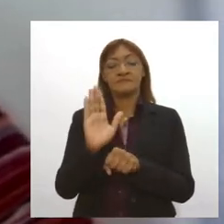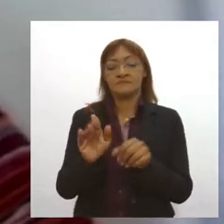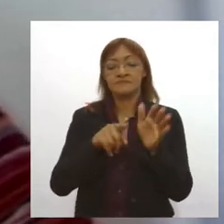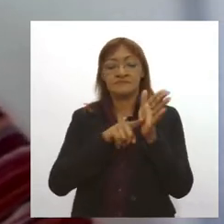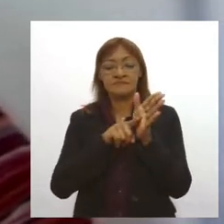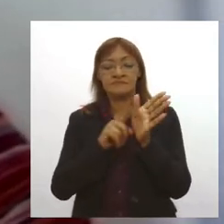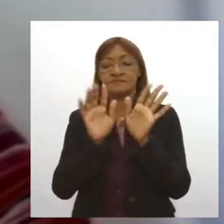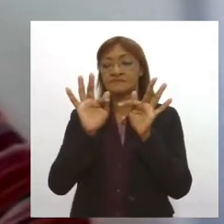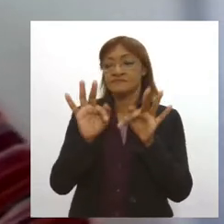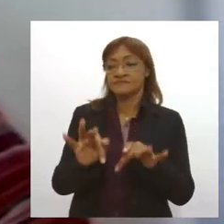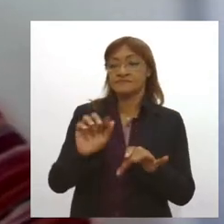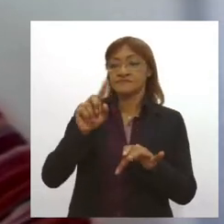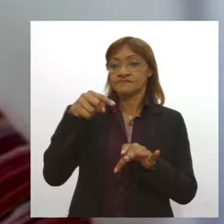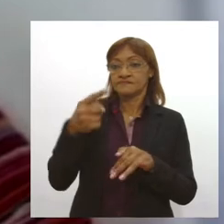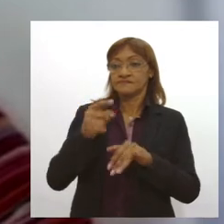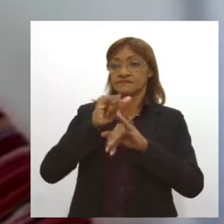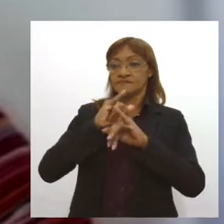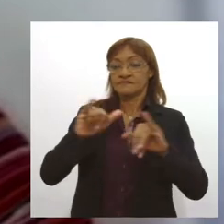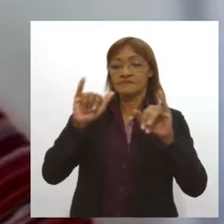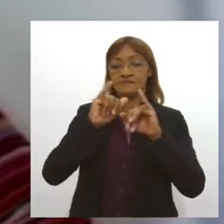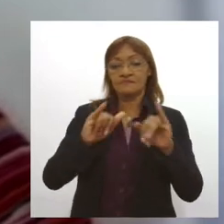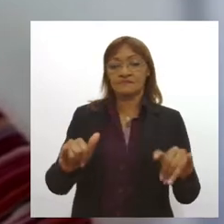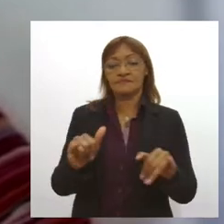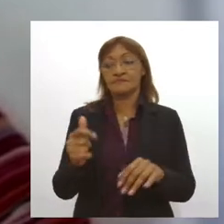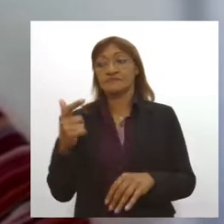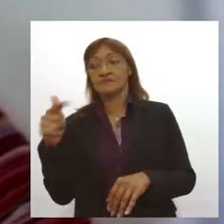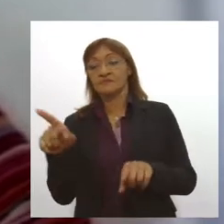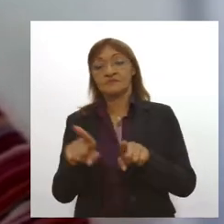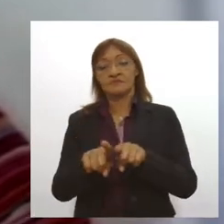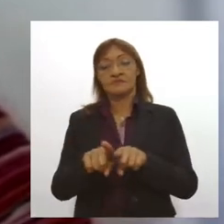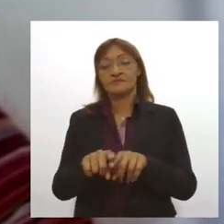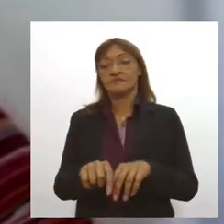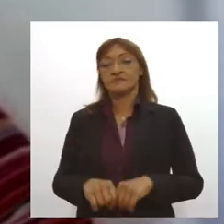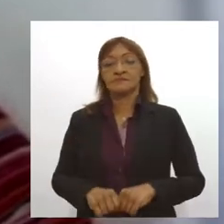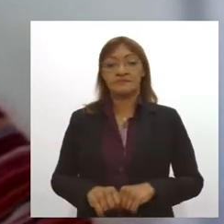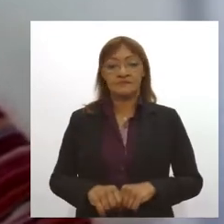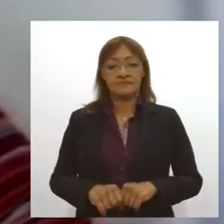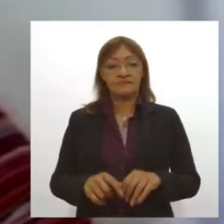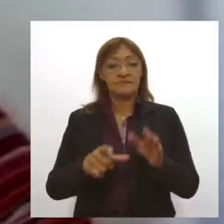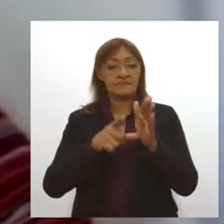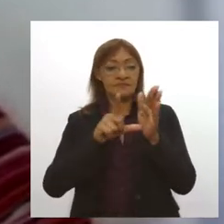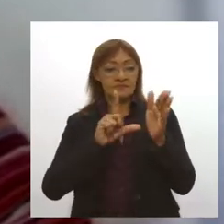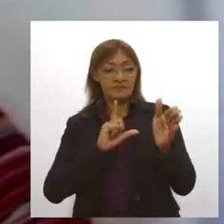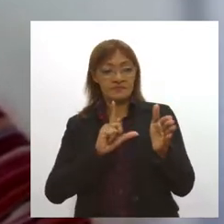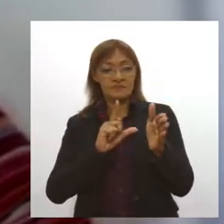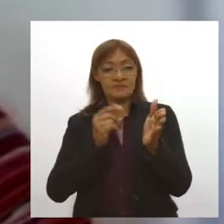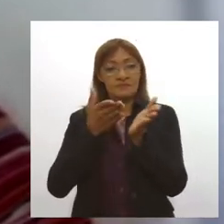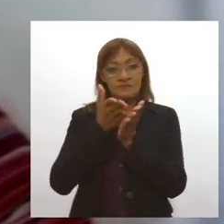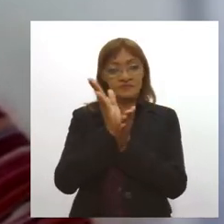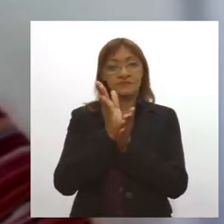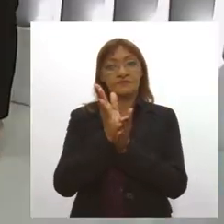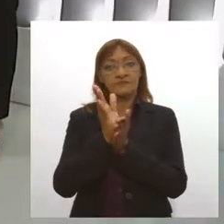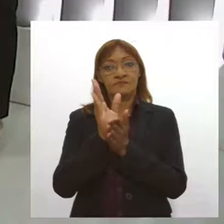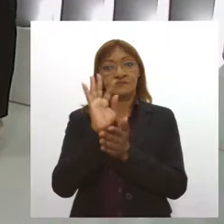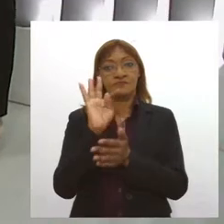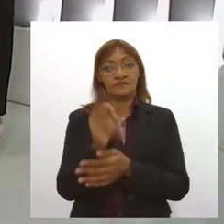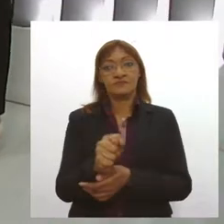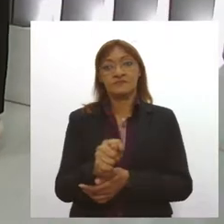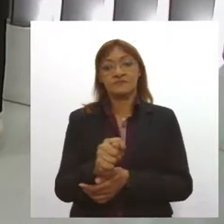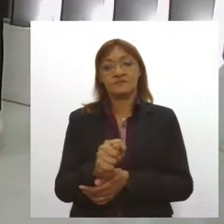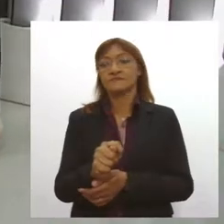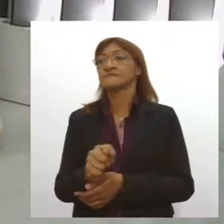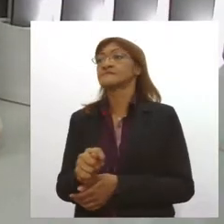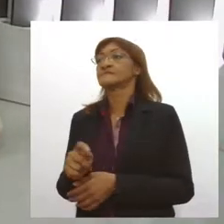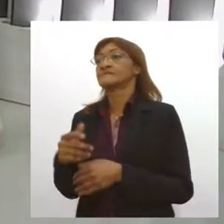publicados e outros estudos também serem realizados antes de ter a aprovação definitiva. Com